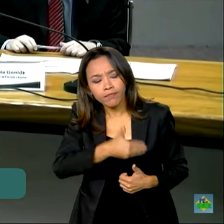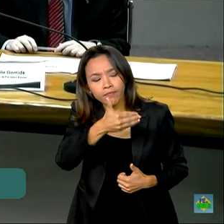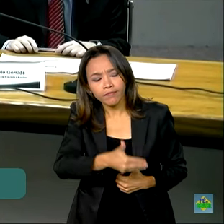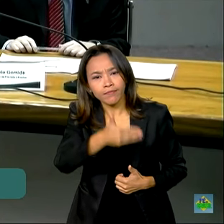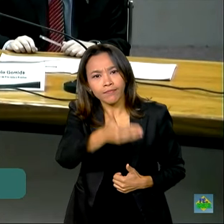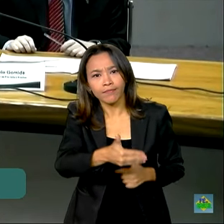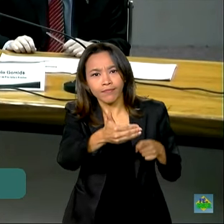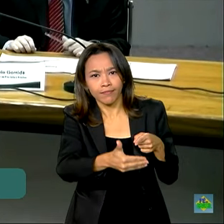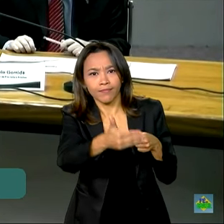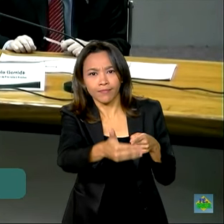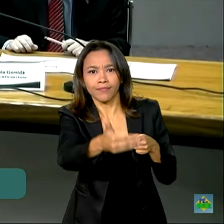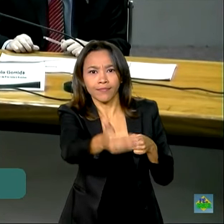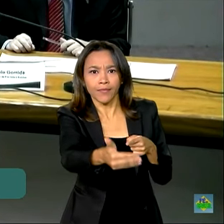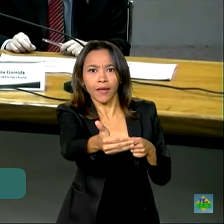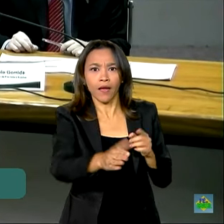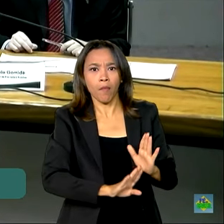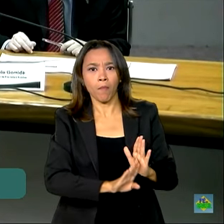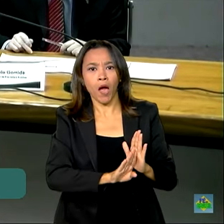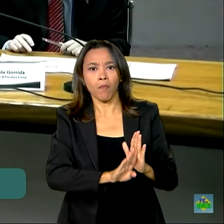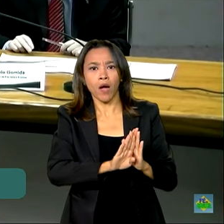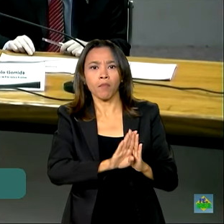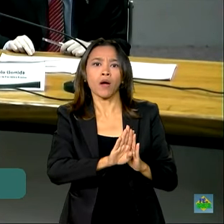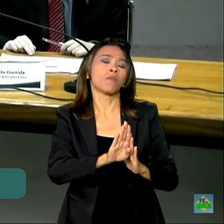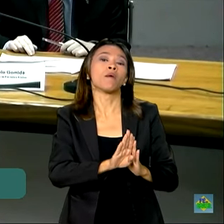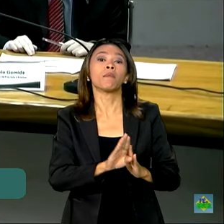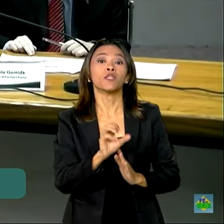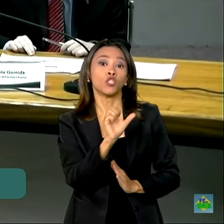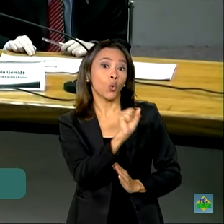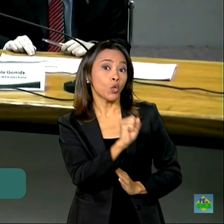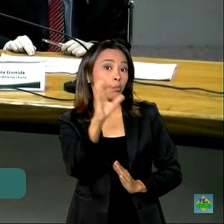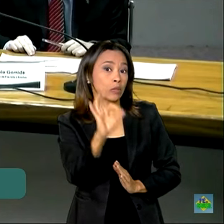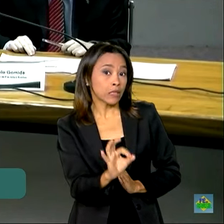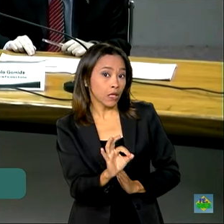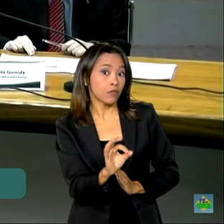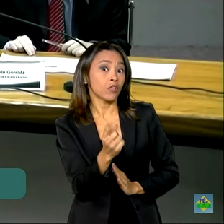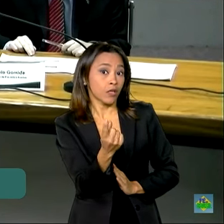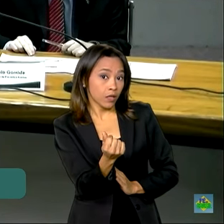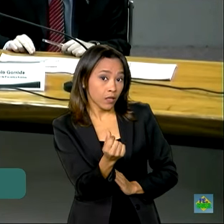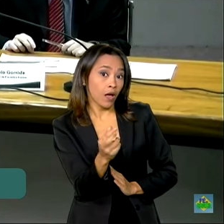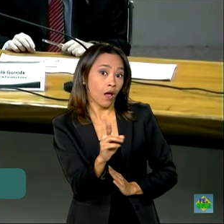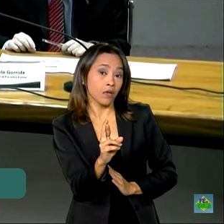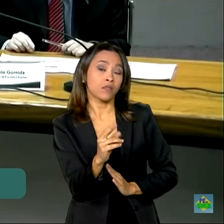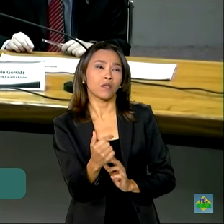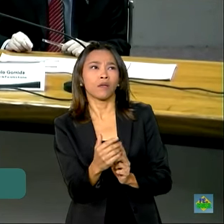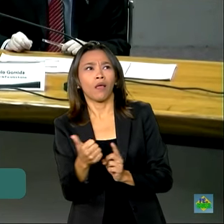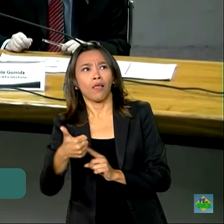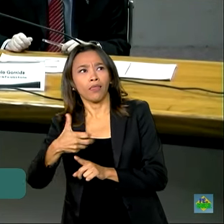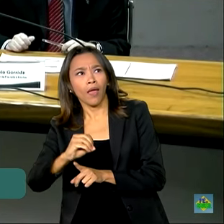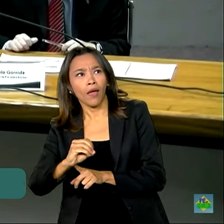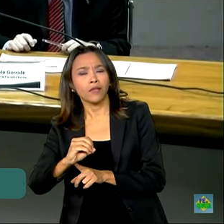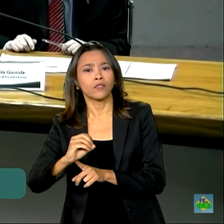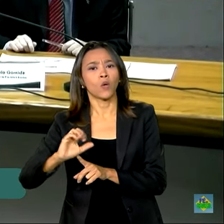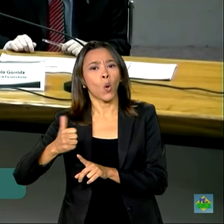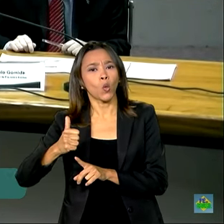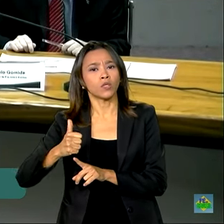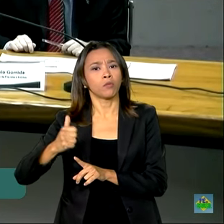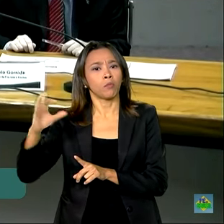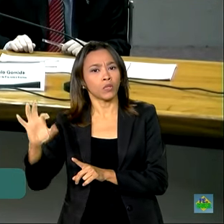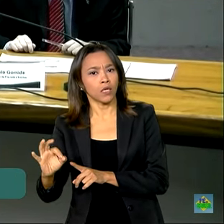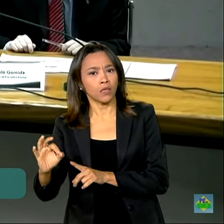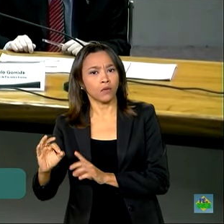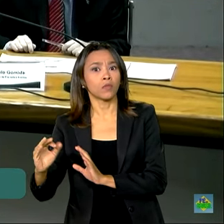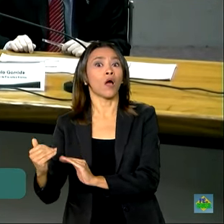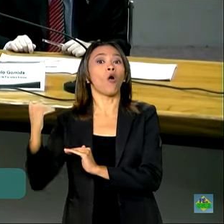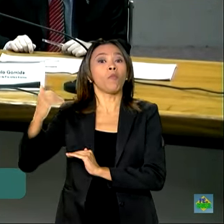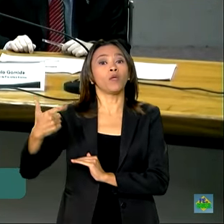a trajetória está na casa de crescimento, na casa de 8% em termos reais e na casa de 10%, 11%, 12